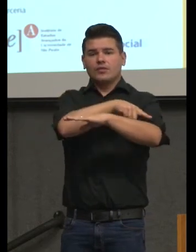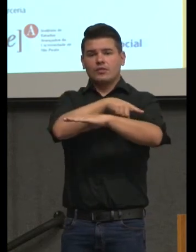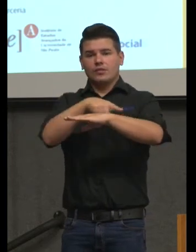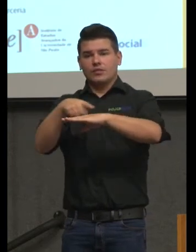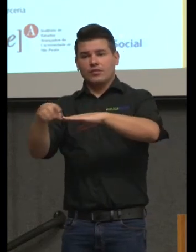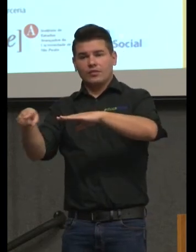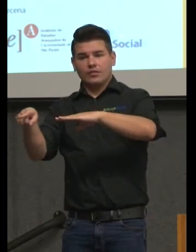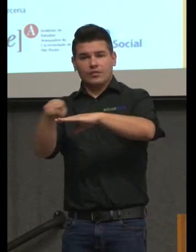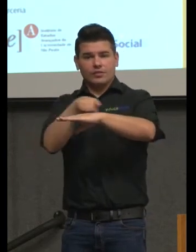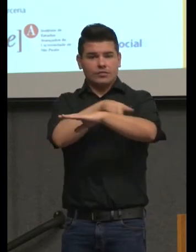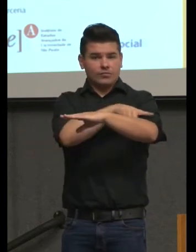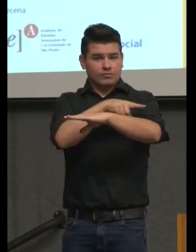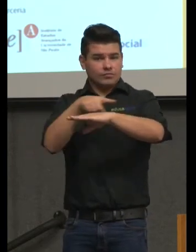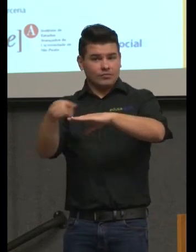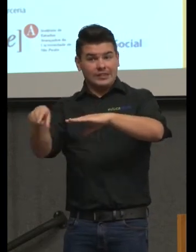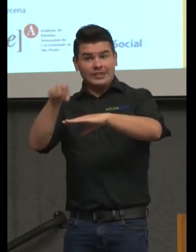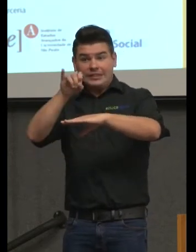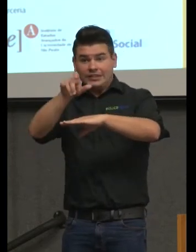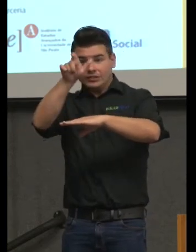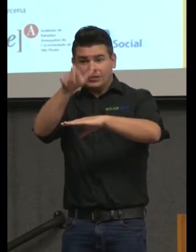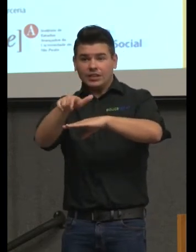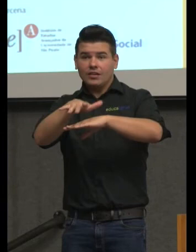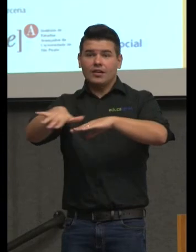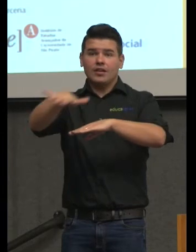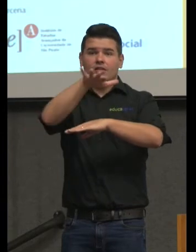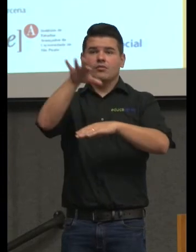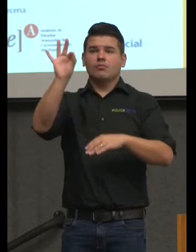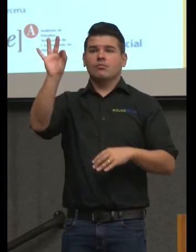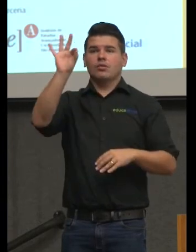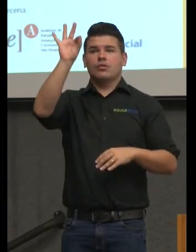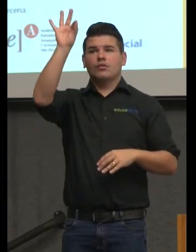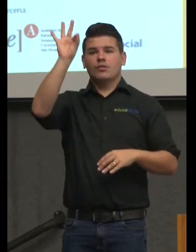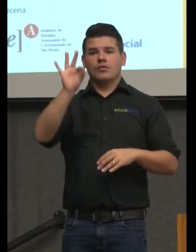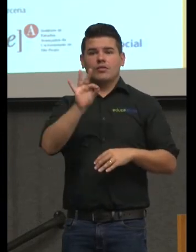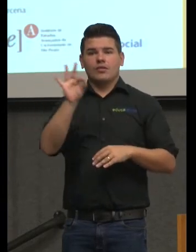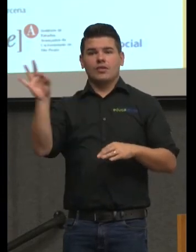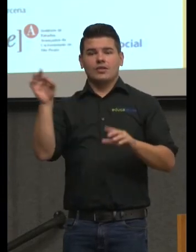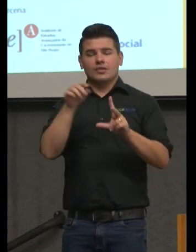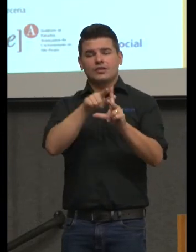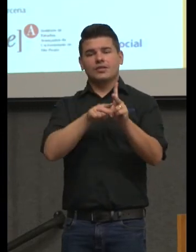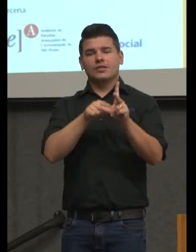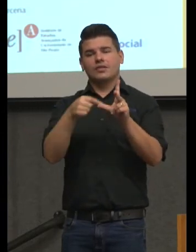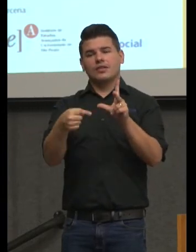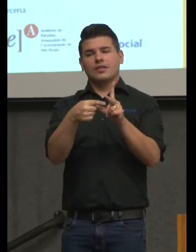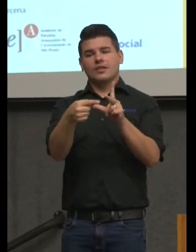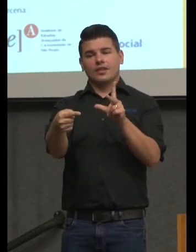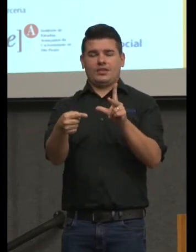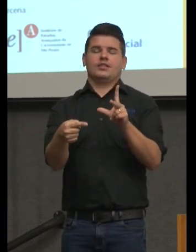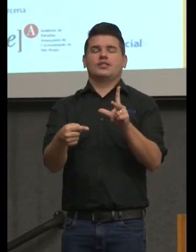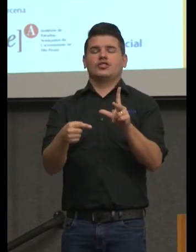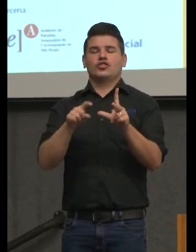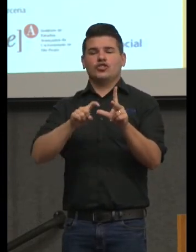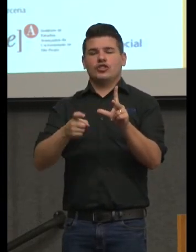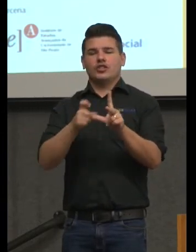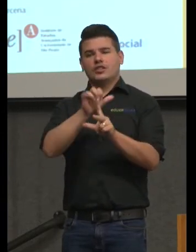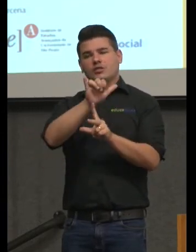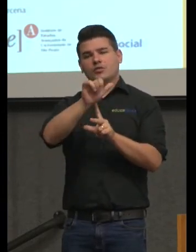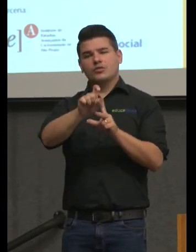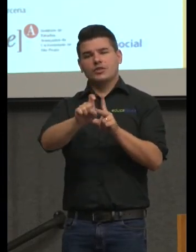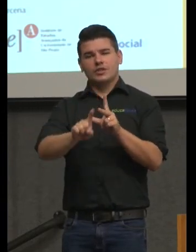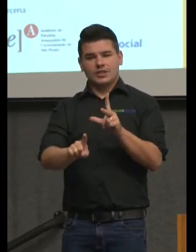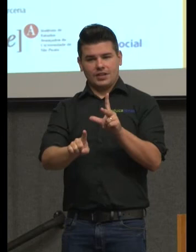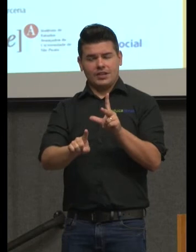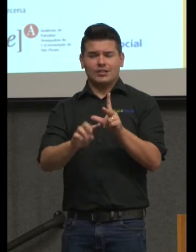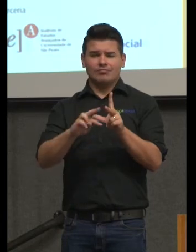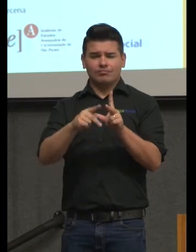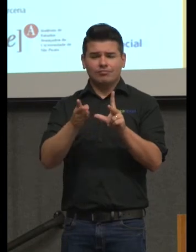tem dois graus se você tiver no espaço são três graus de liberdade então a ideia de grau de liberdade é interessante no sentido